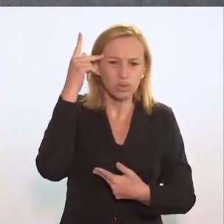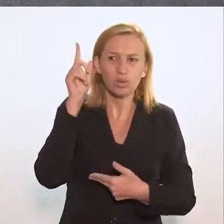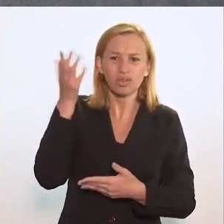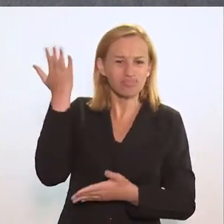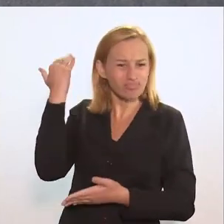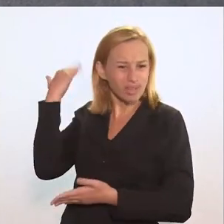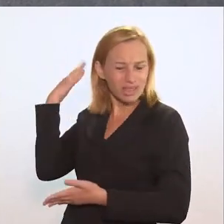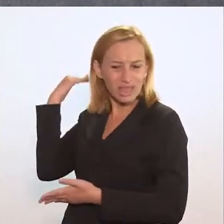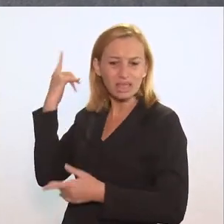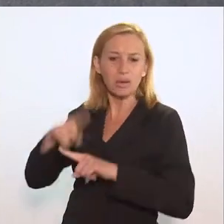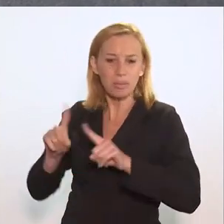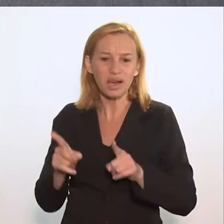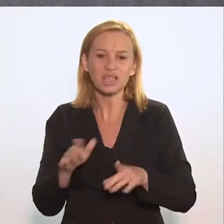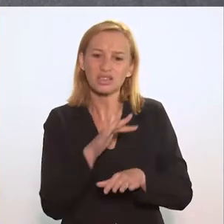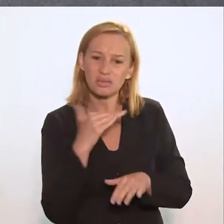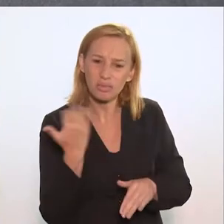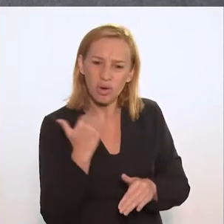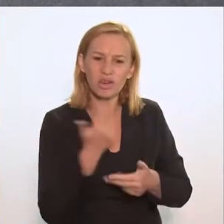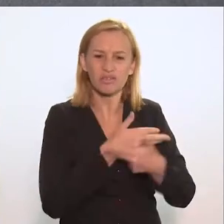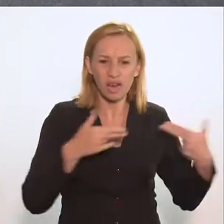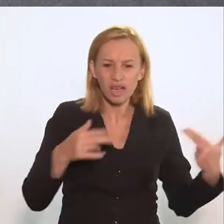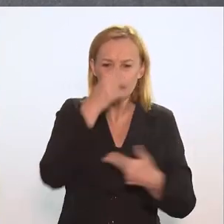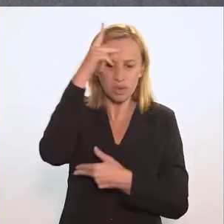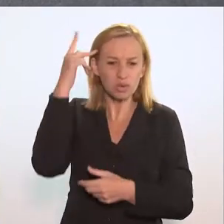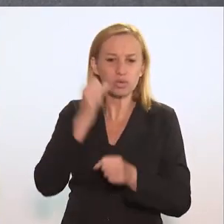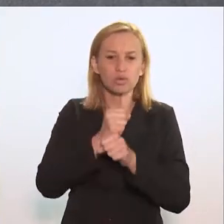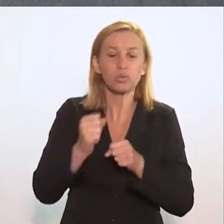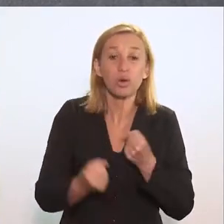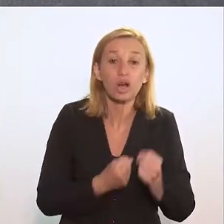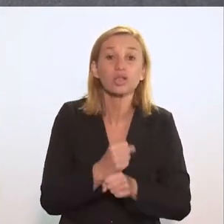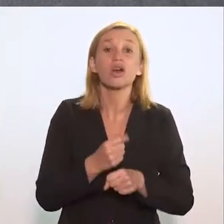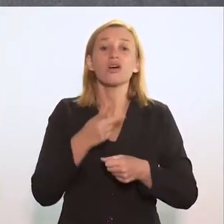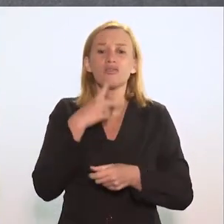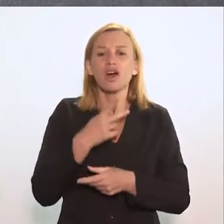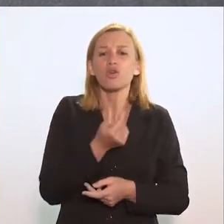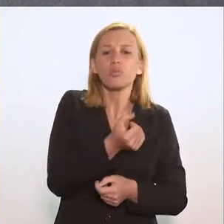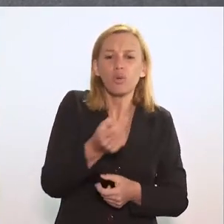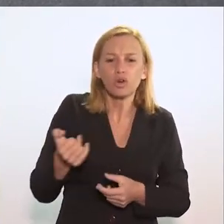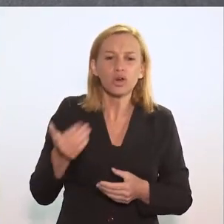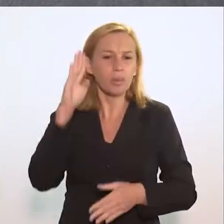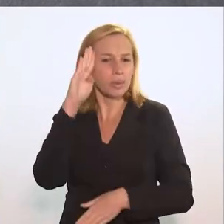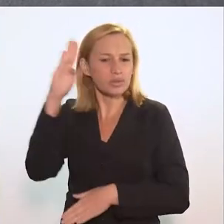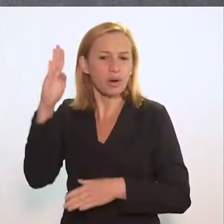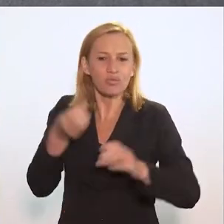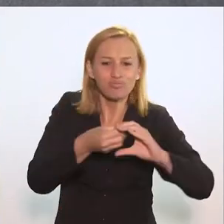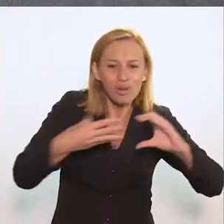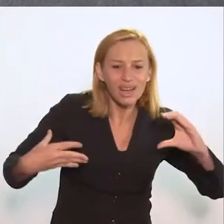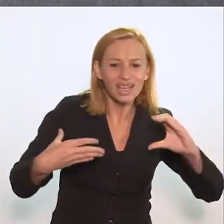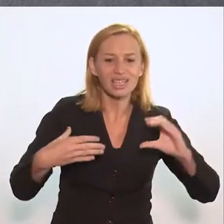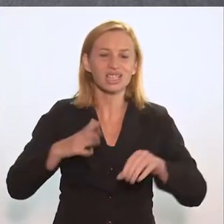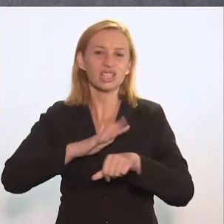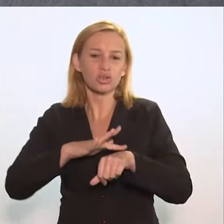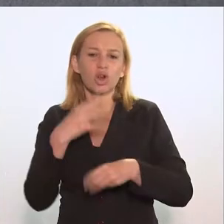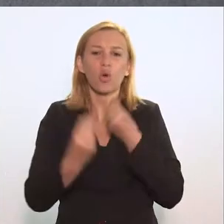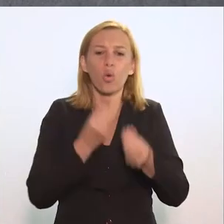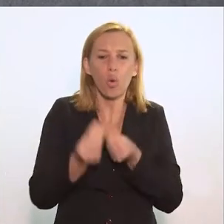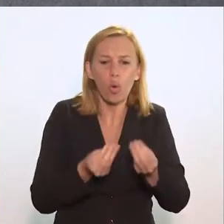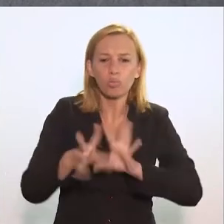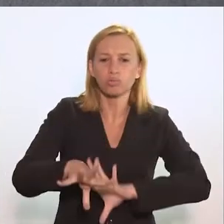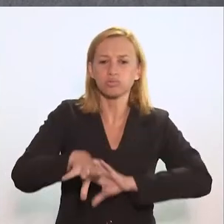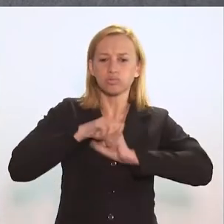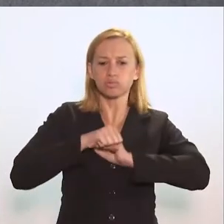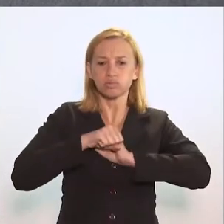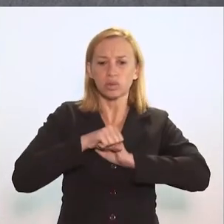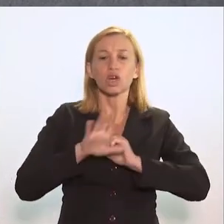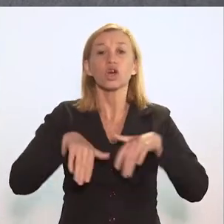pessoas ela ficou lá no passado, mas ela ainda mata muitas pessoas por ano. Fala um pouquinho sobre quais são as principais características dela,